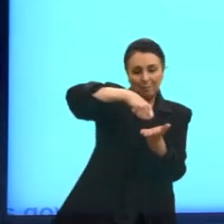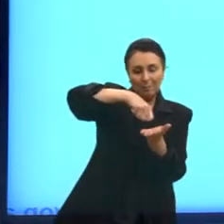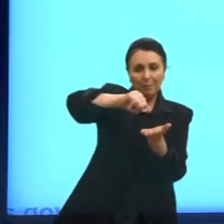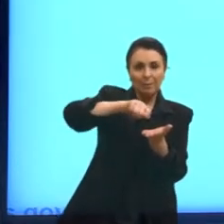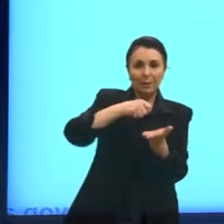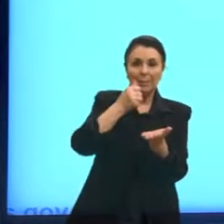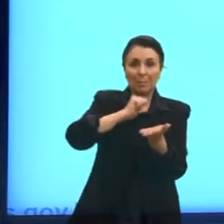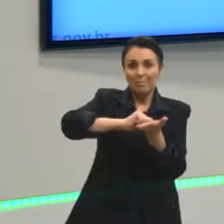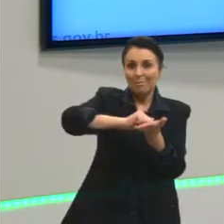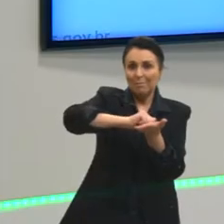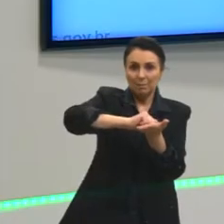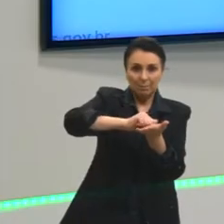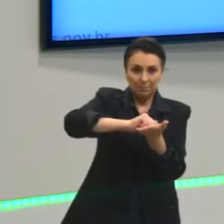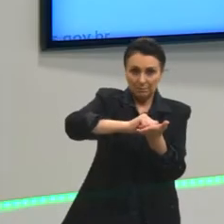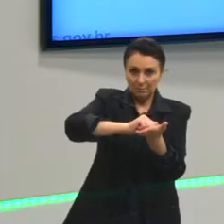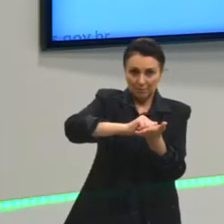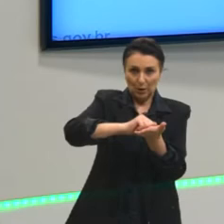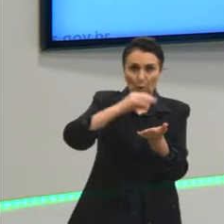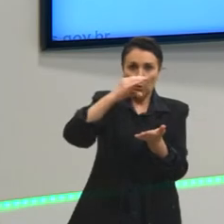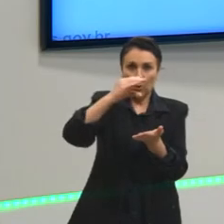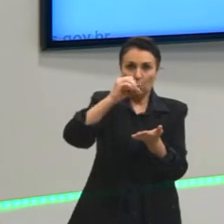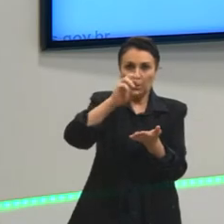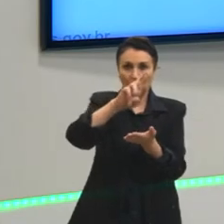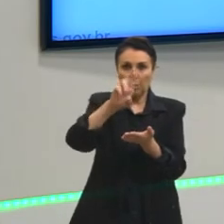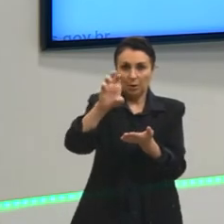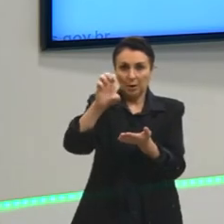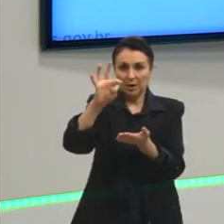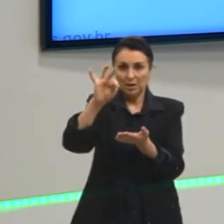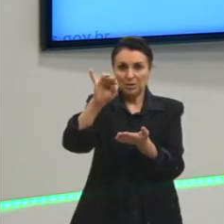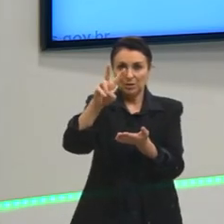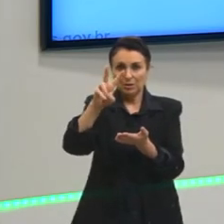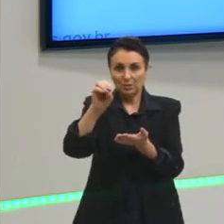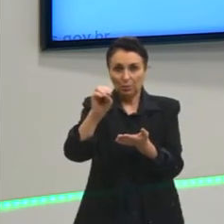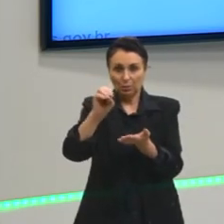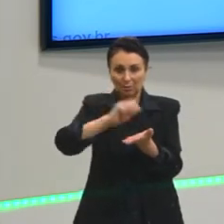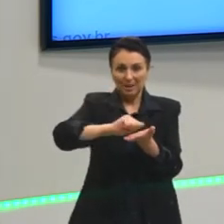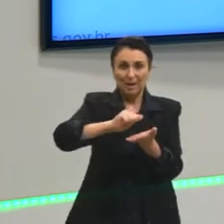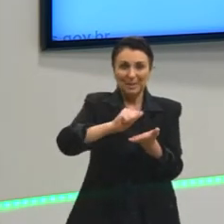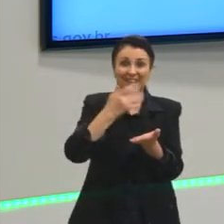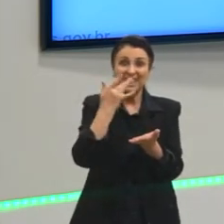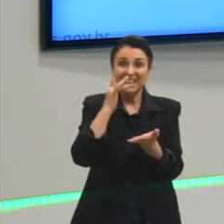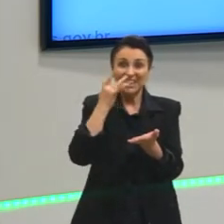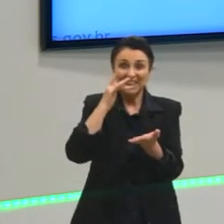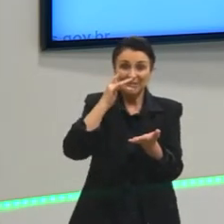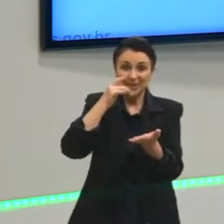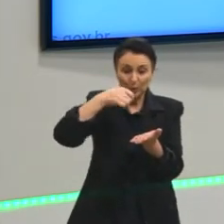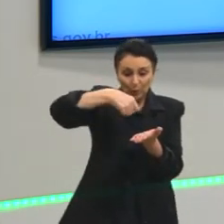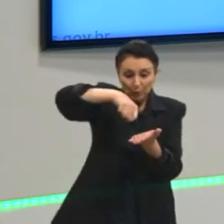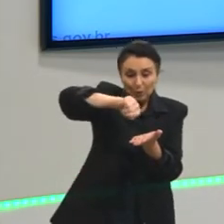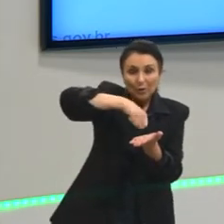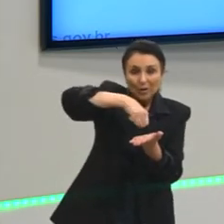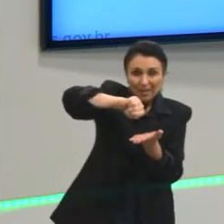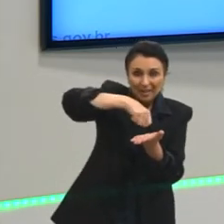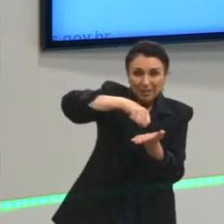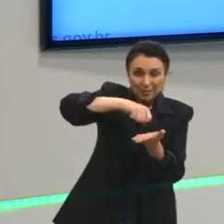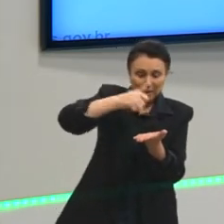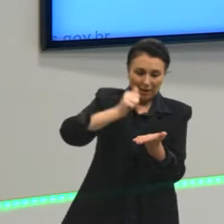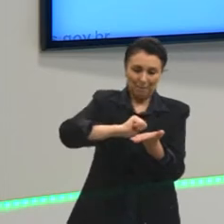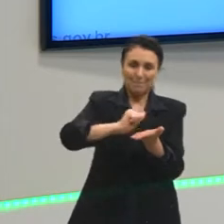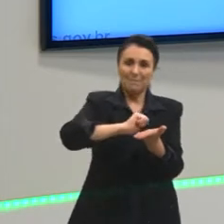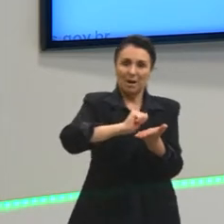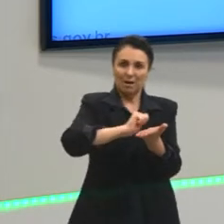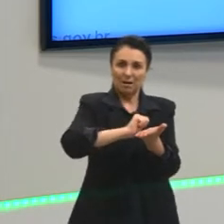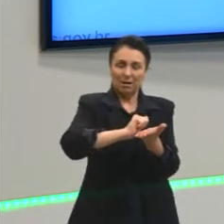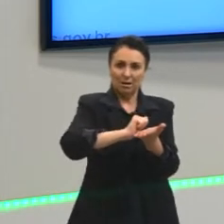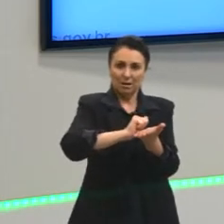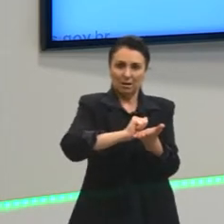não pode levar também no dia da prova, né? A gente está acostumado a usar o corretivo, aquele líquido, ou em adesivo, né, na escola,